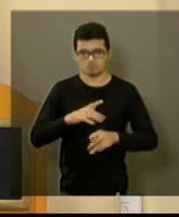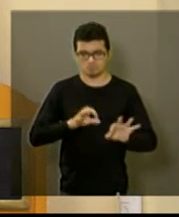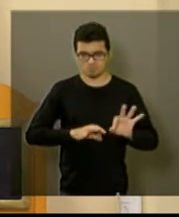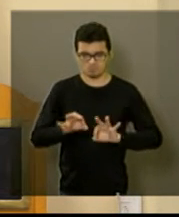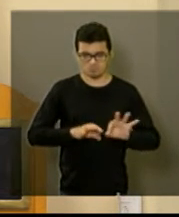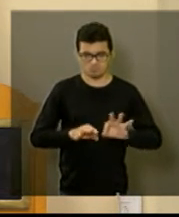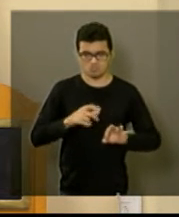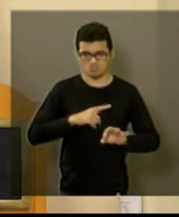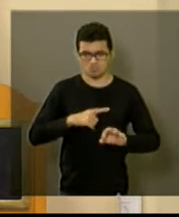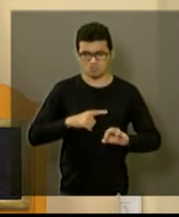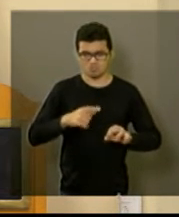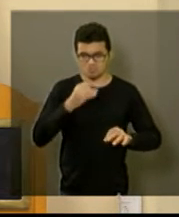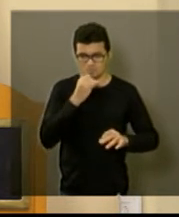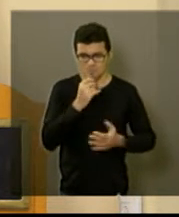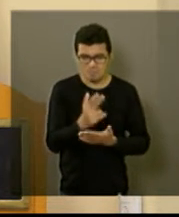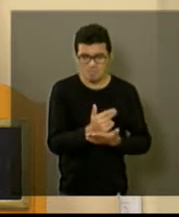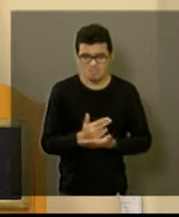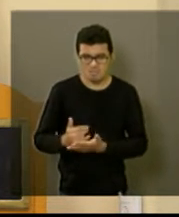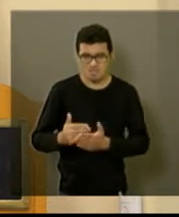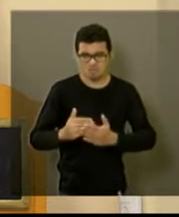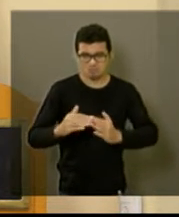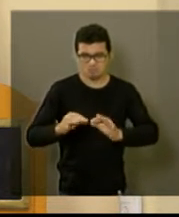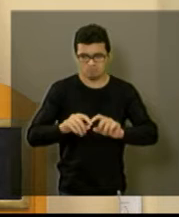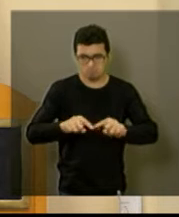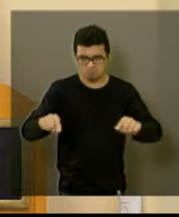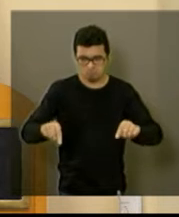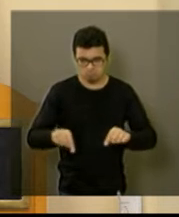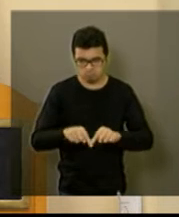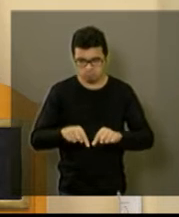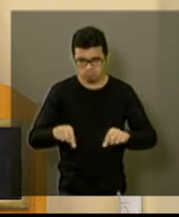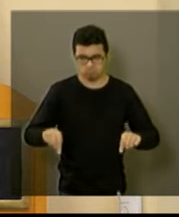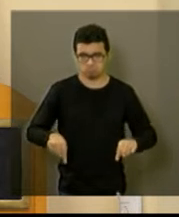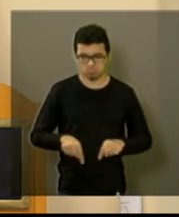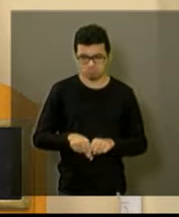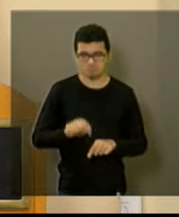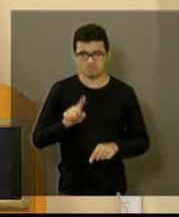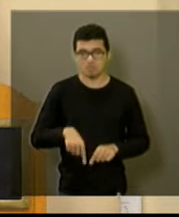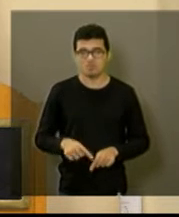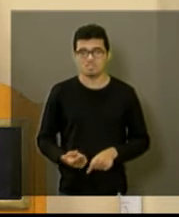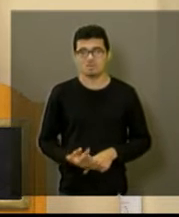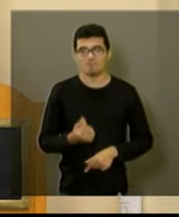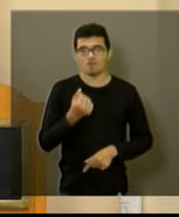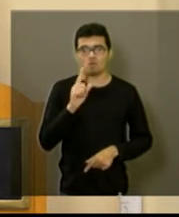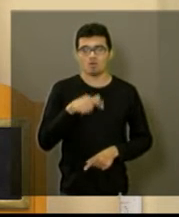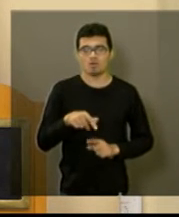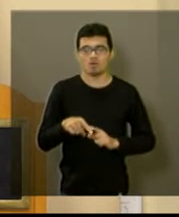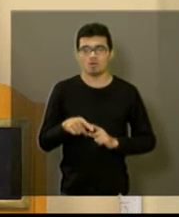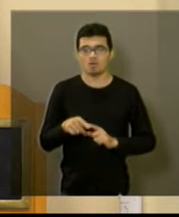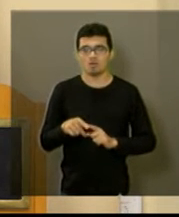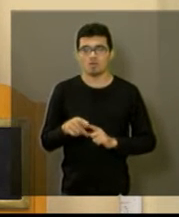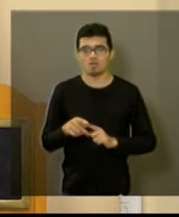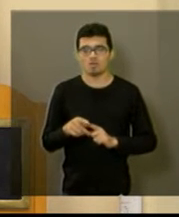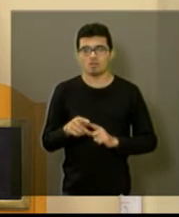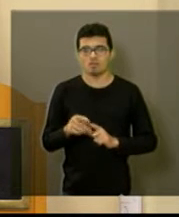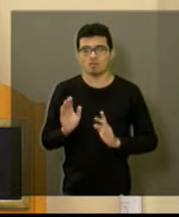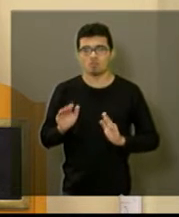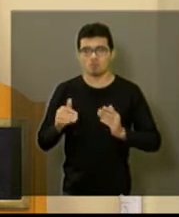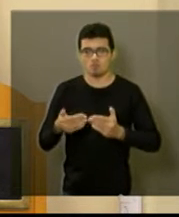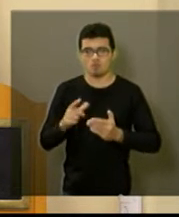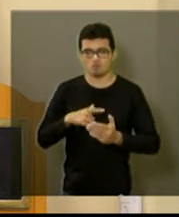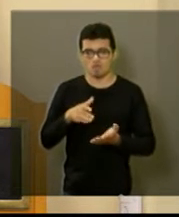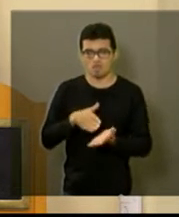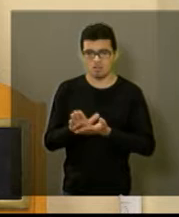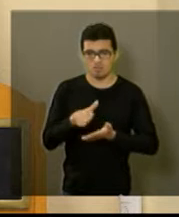plantas residenciais. Esse valor é relativo à impressão de